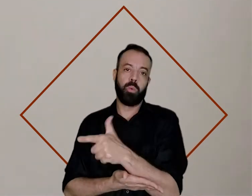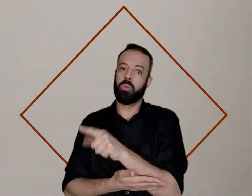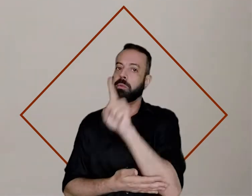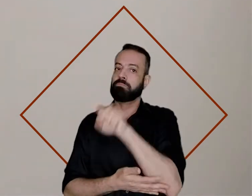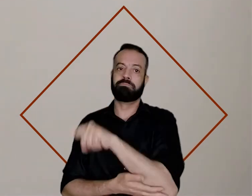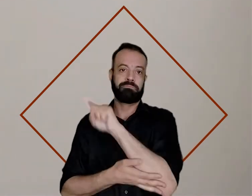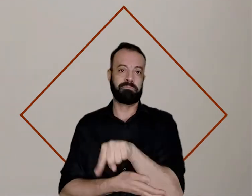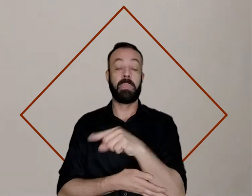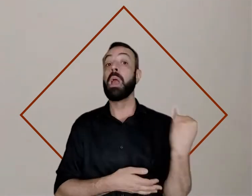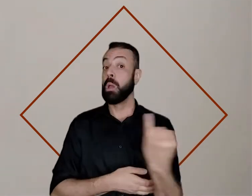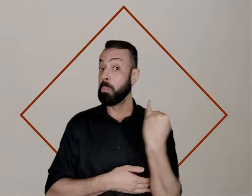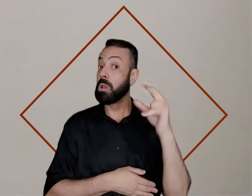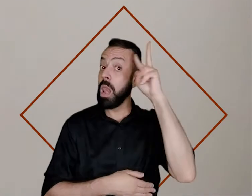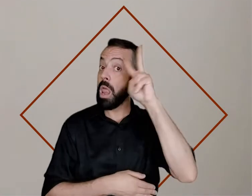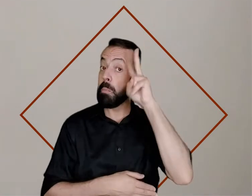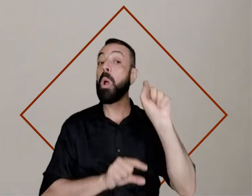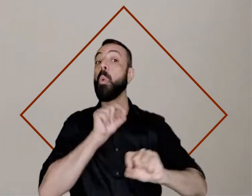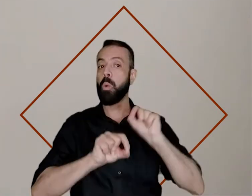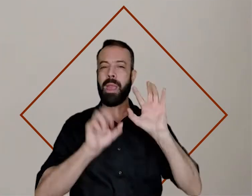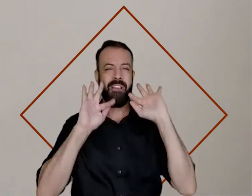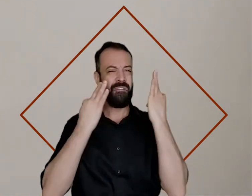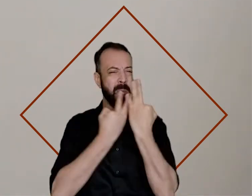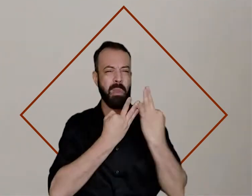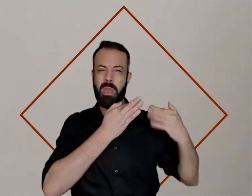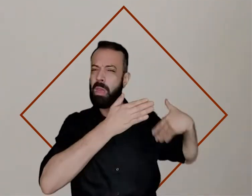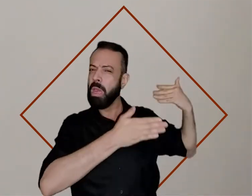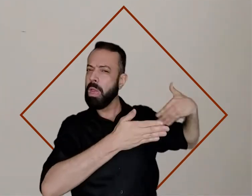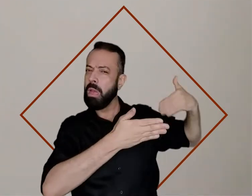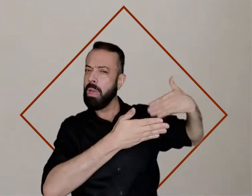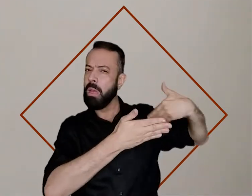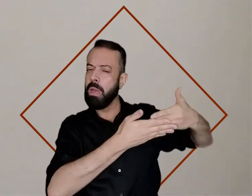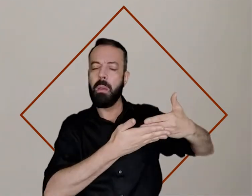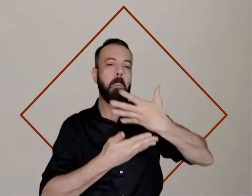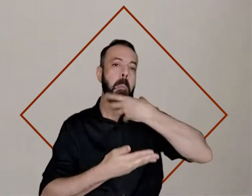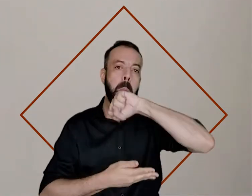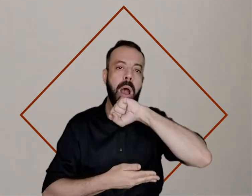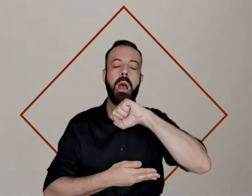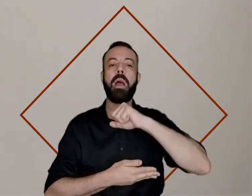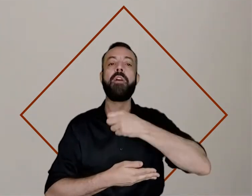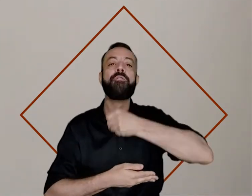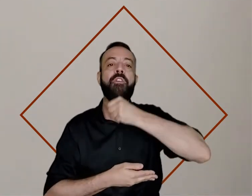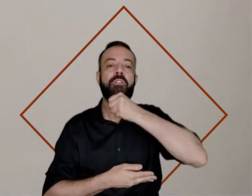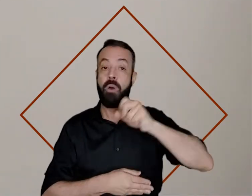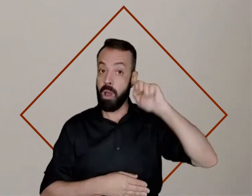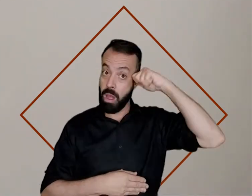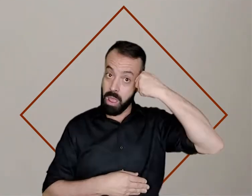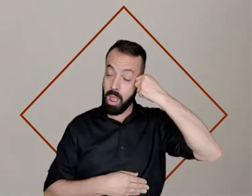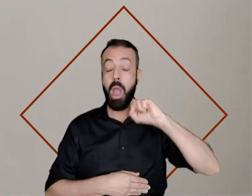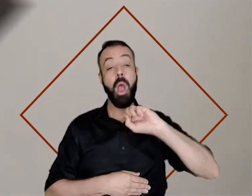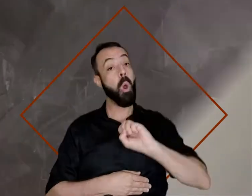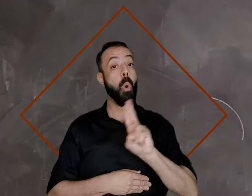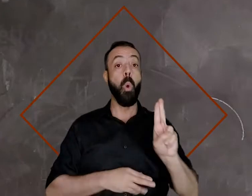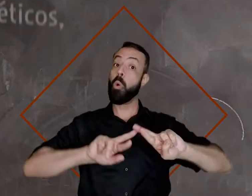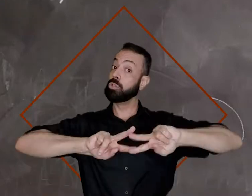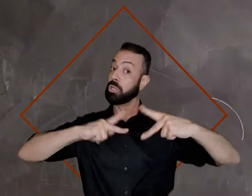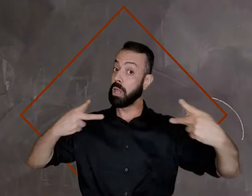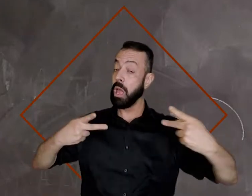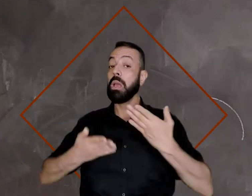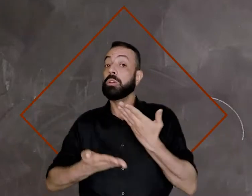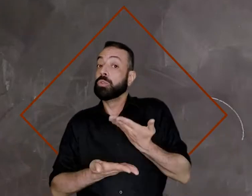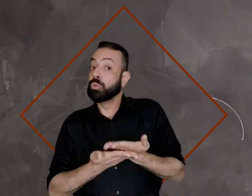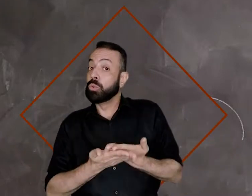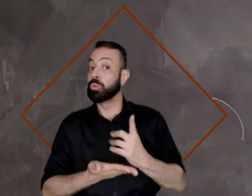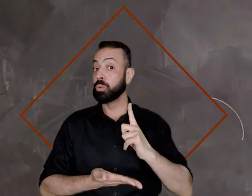a matrícula não é efetivada. É importante lembrar que a ancestralidade, ou seja, ter pais ou